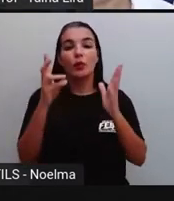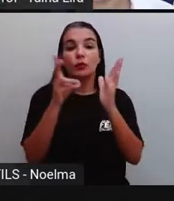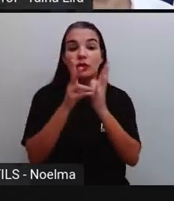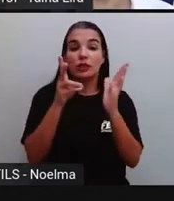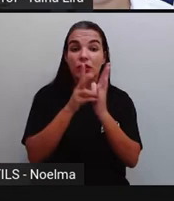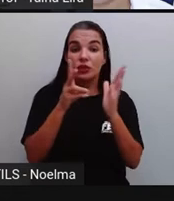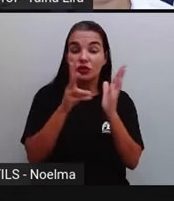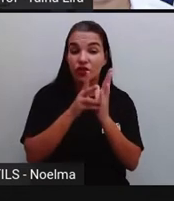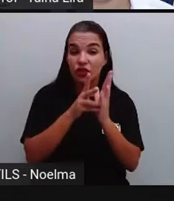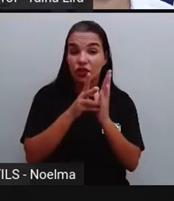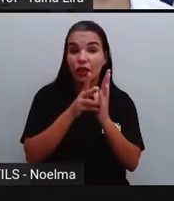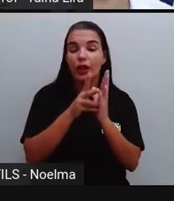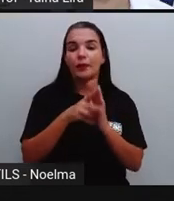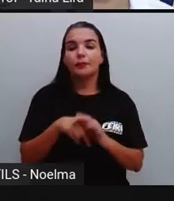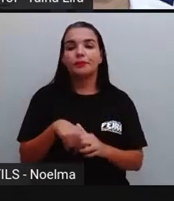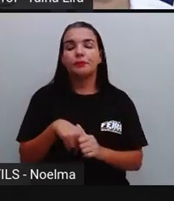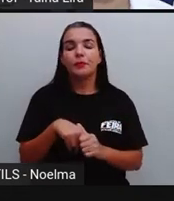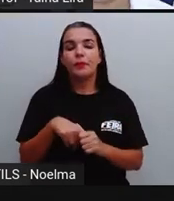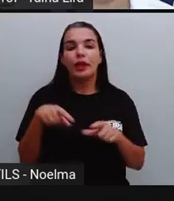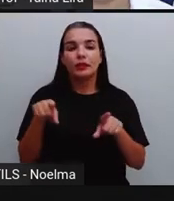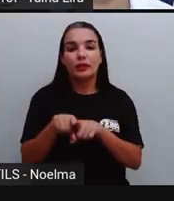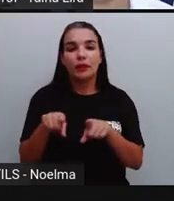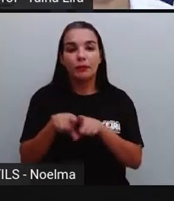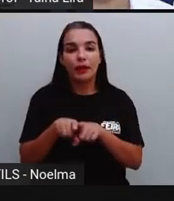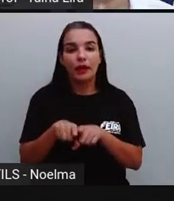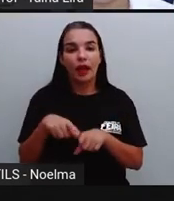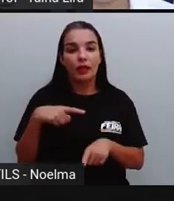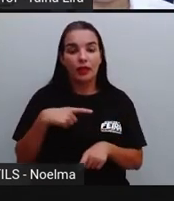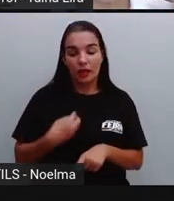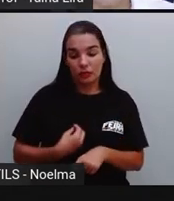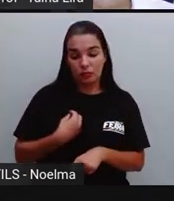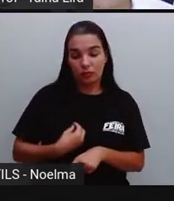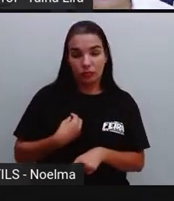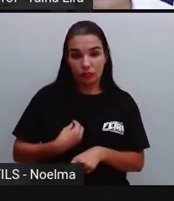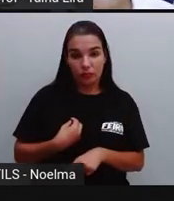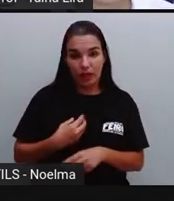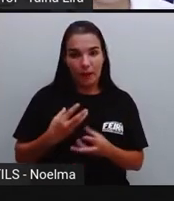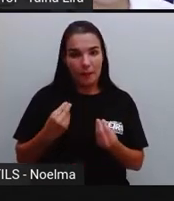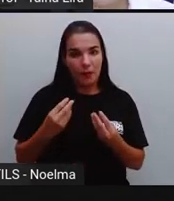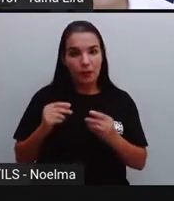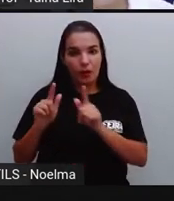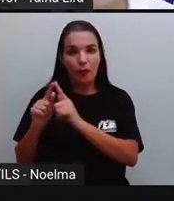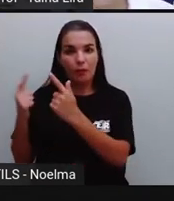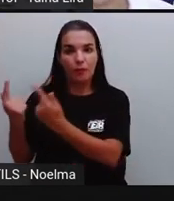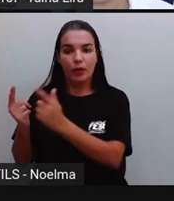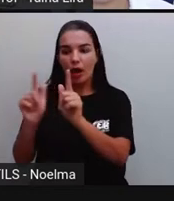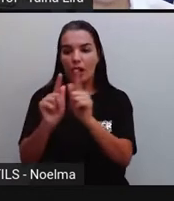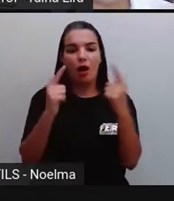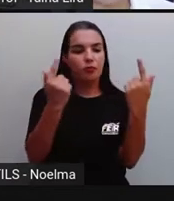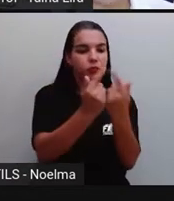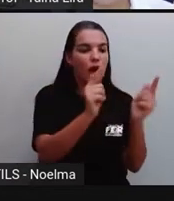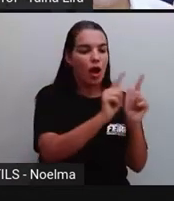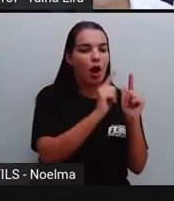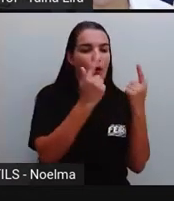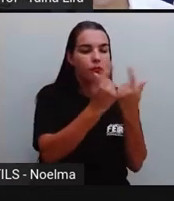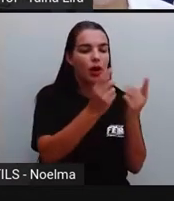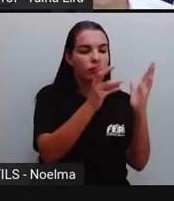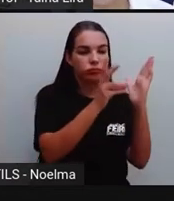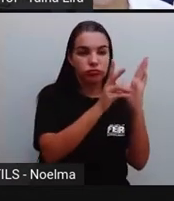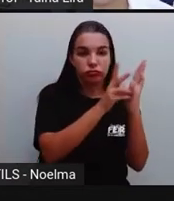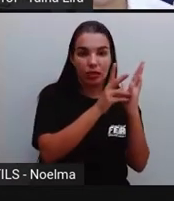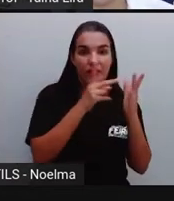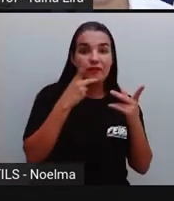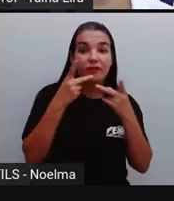a pró também falou em uma aula, né, que existem várias tribos indígenas. E muitas vezes cada tribo